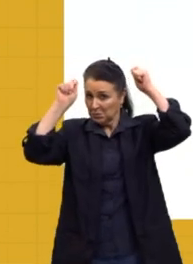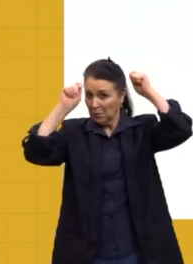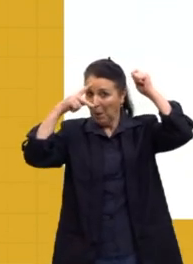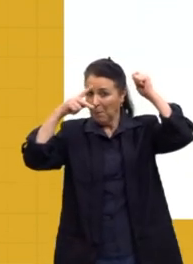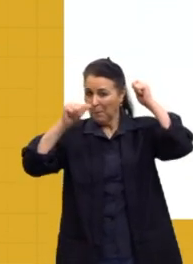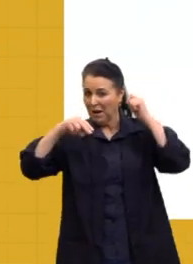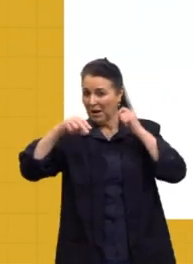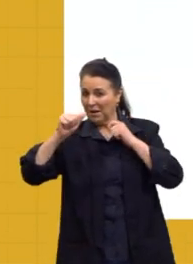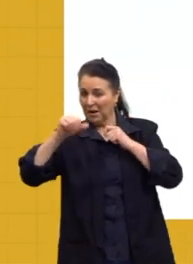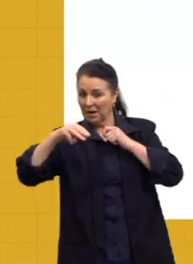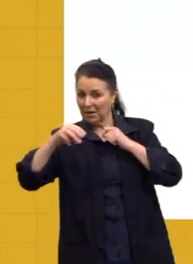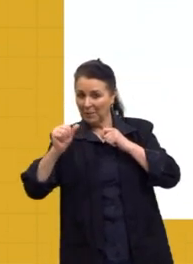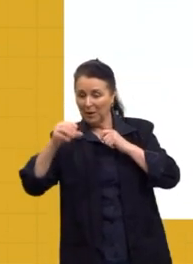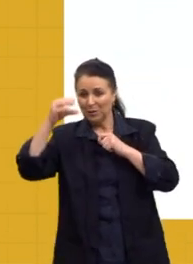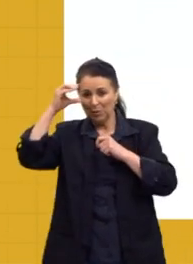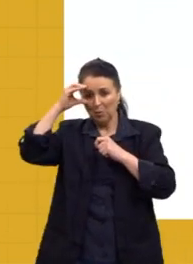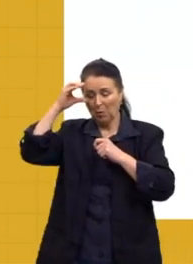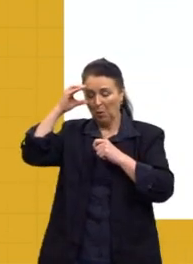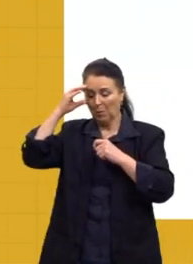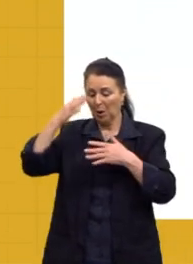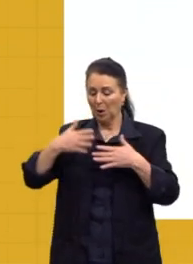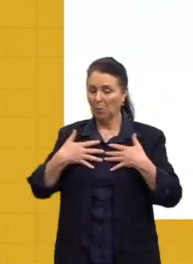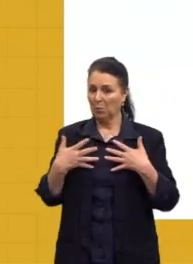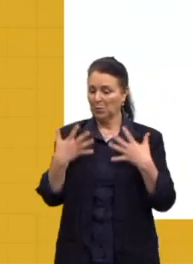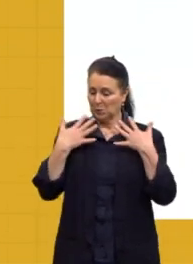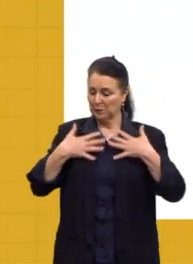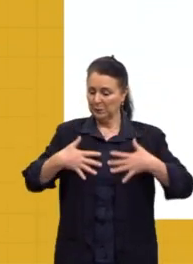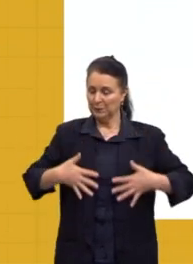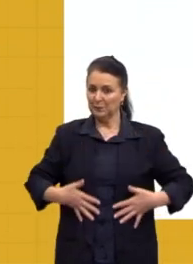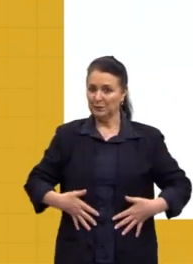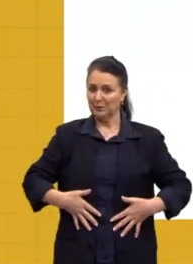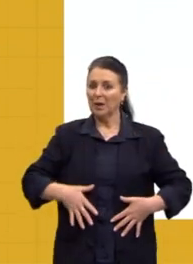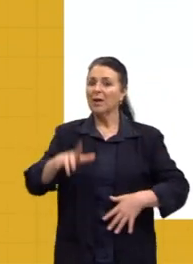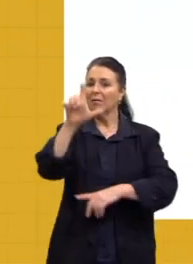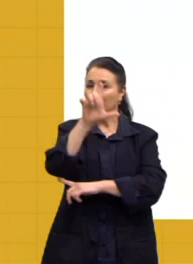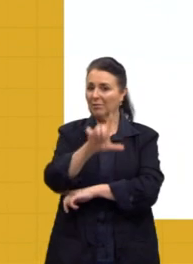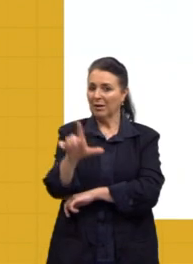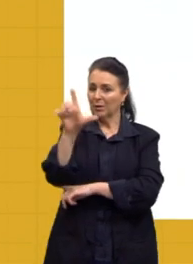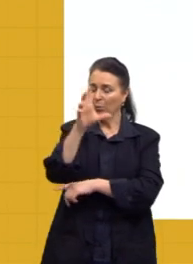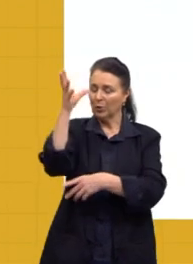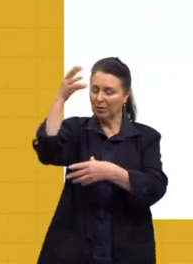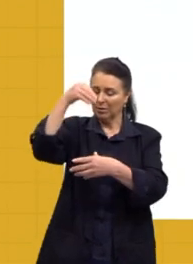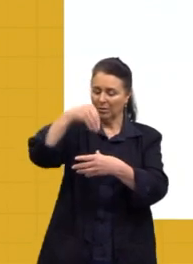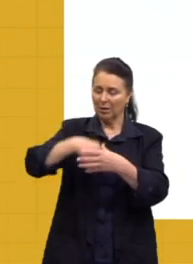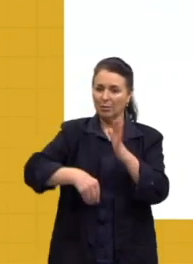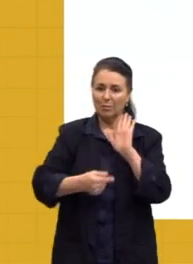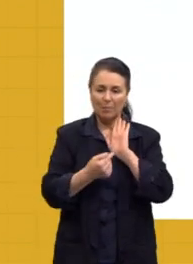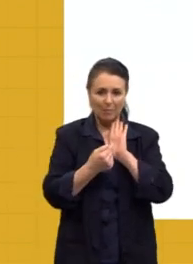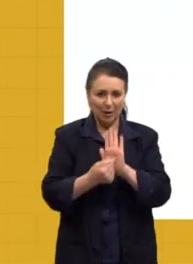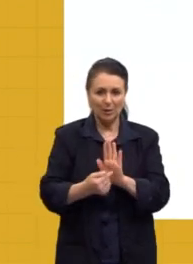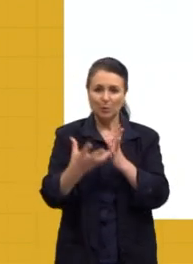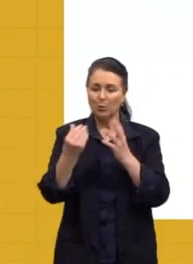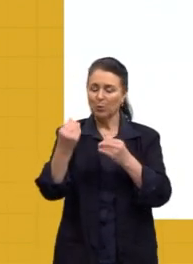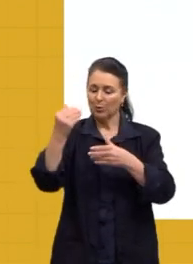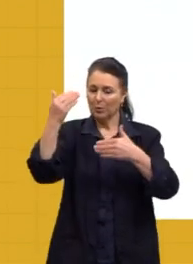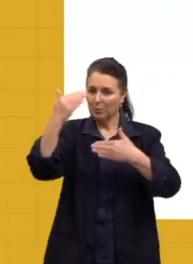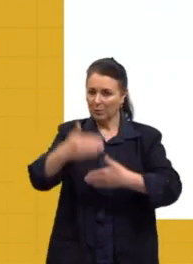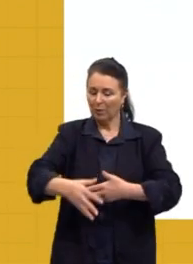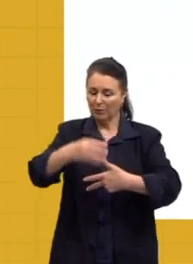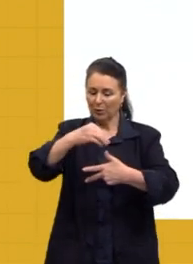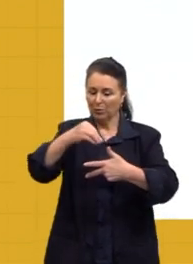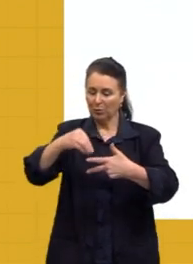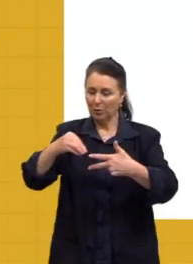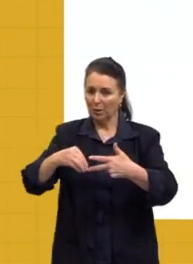muito bonito, o Oswald de Homens Elegantes, e é a escola literária que mais aparece no Enem. Então, para que vocês tenham um